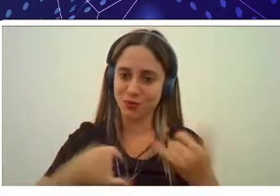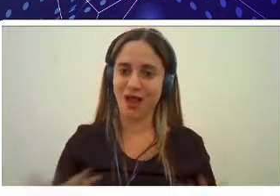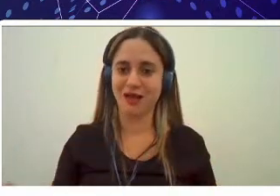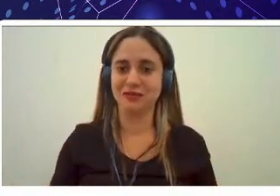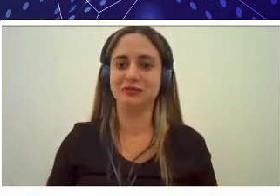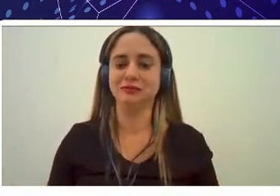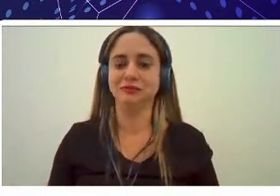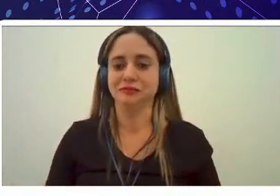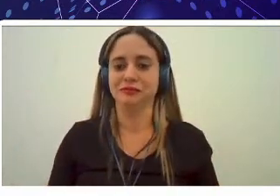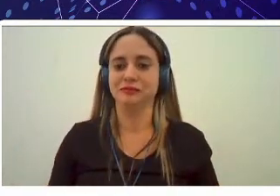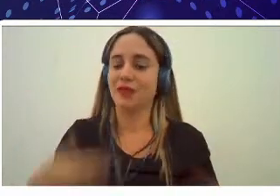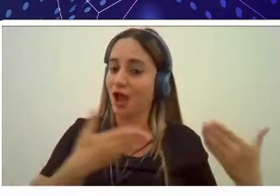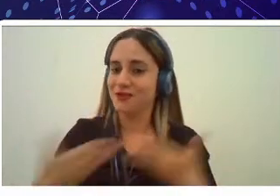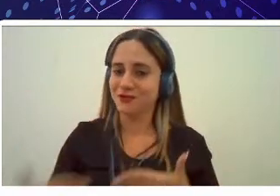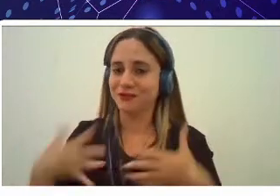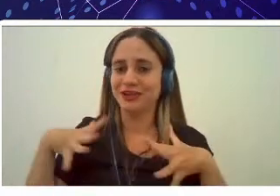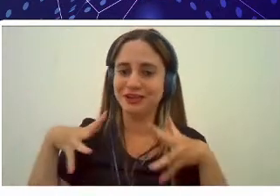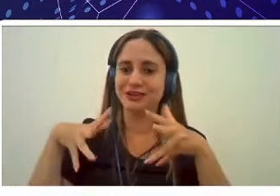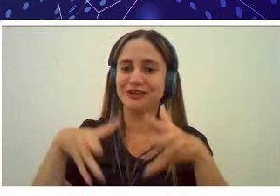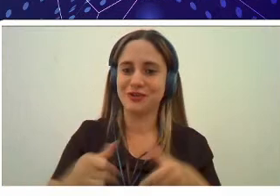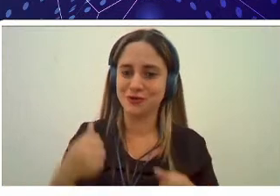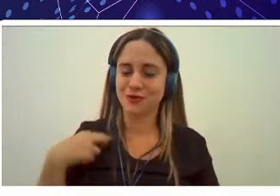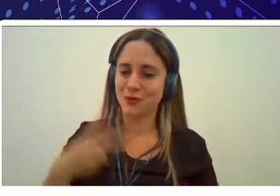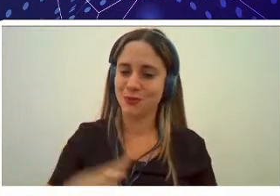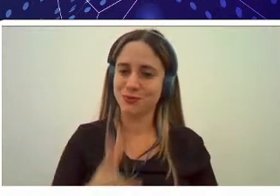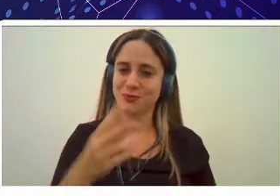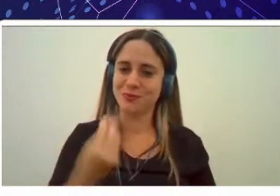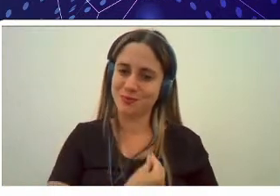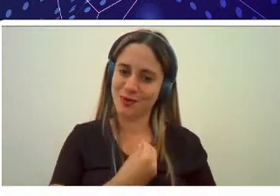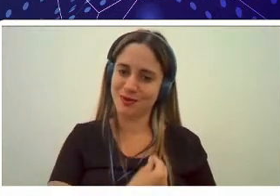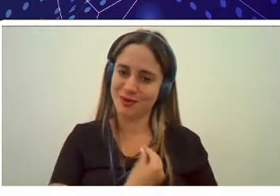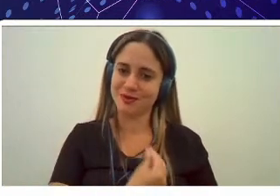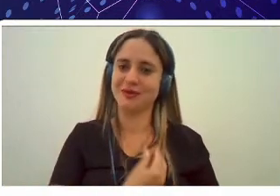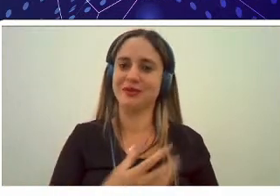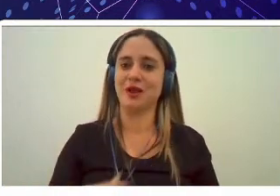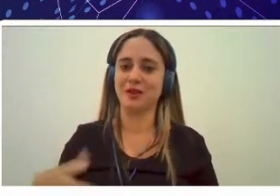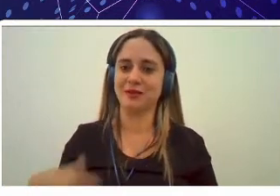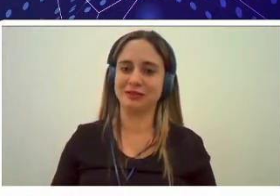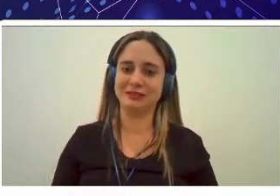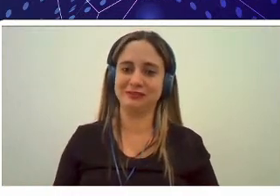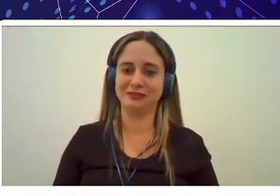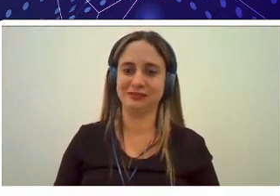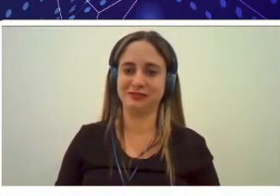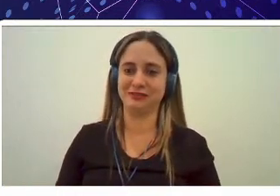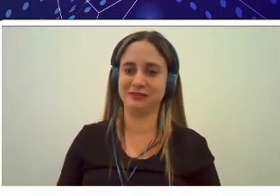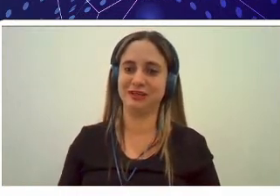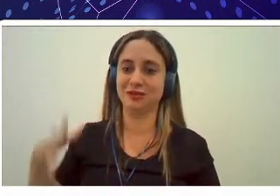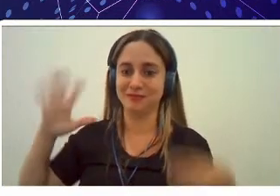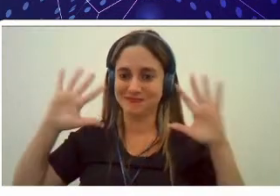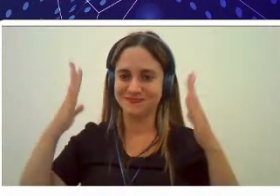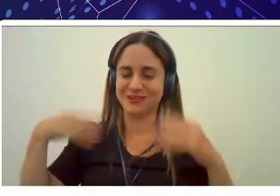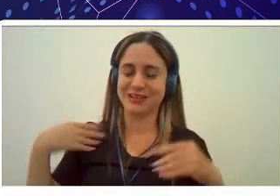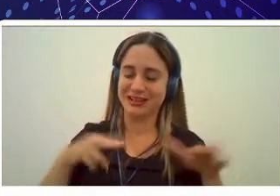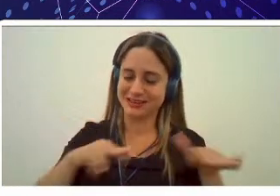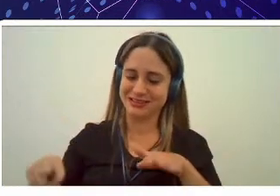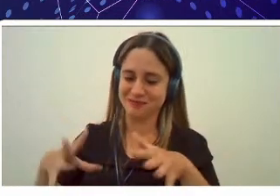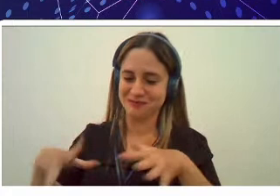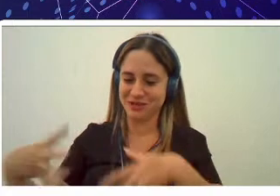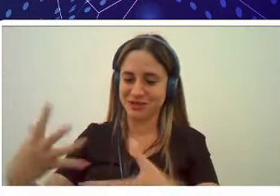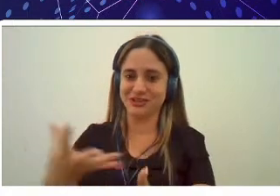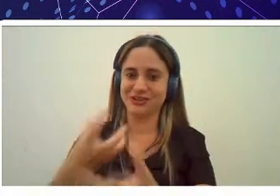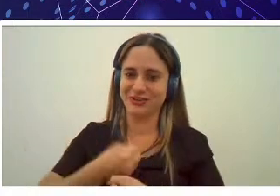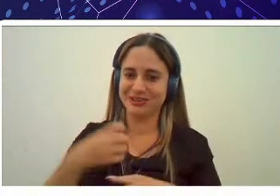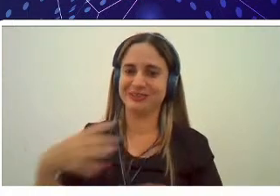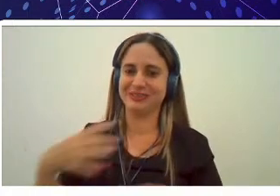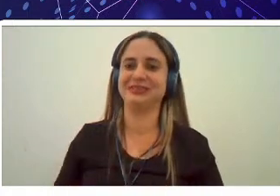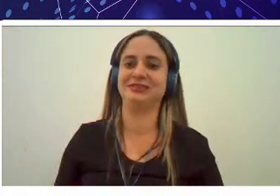e convido a todos a continuarem participando da programação da semana de acolhimento temos ainda